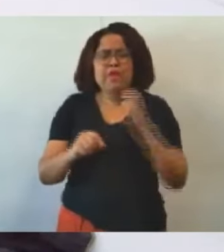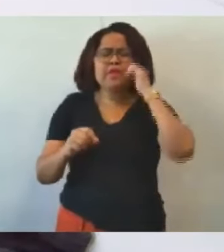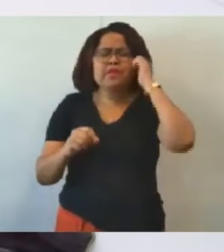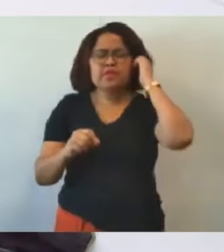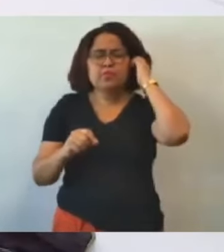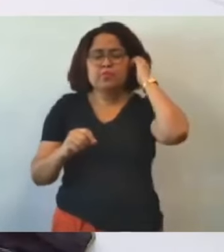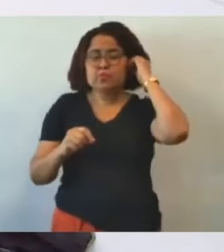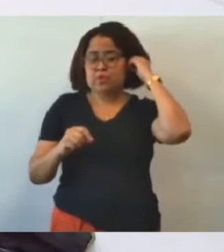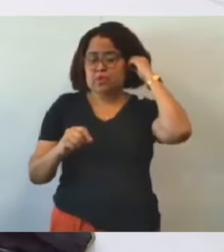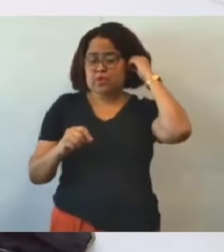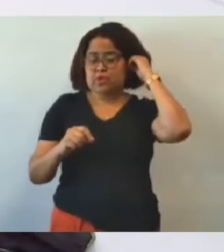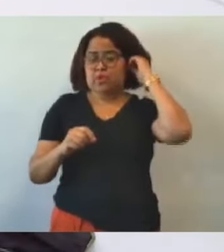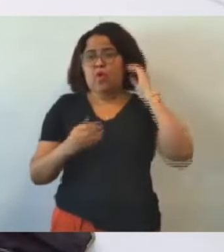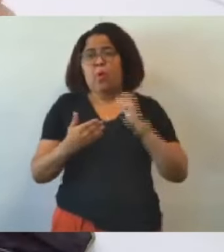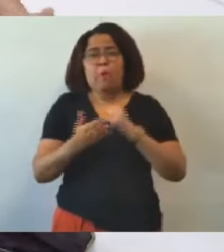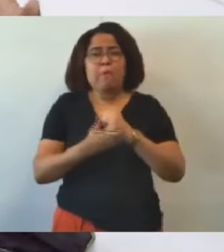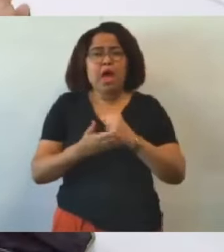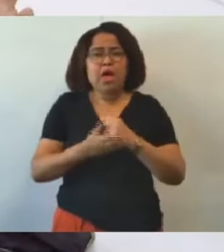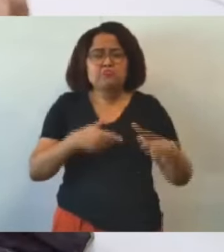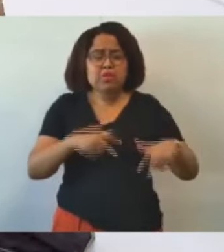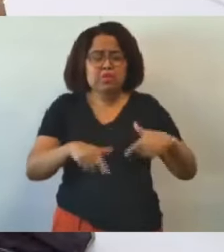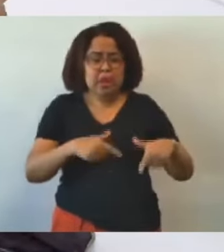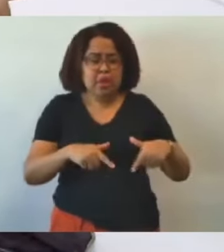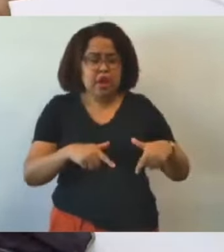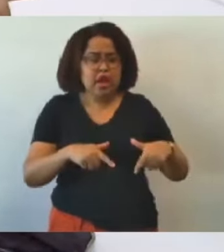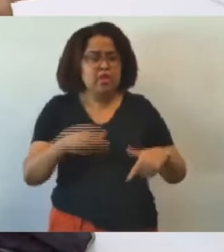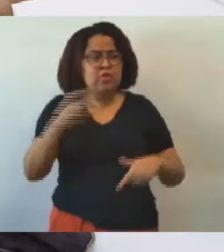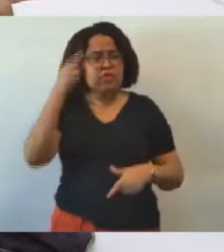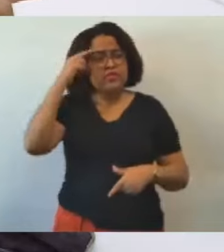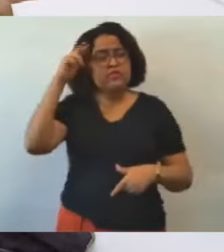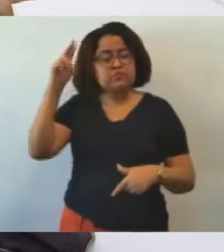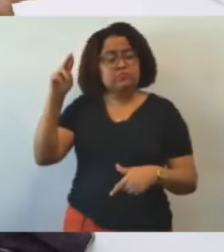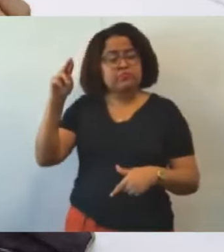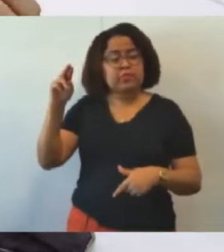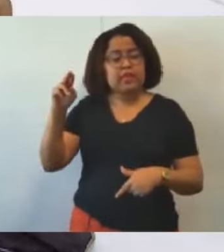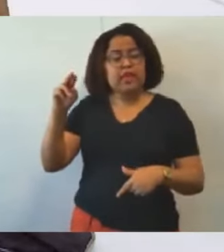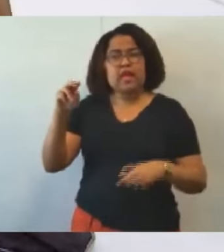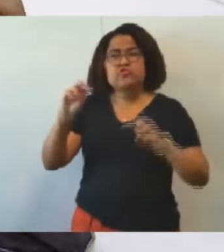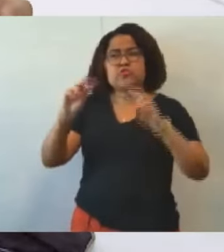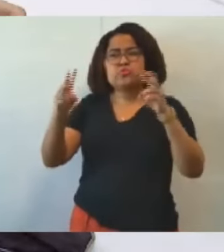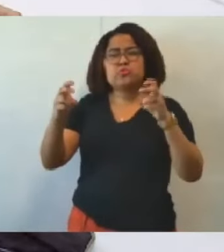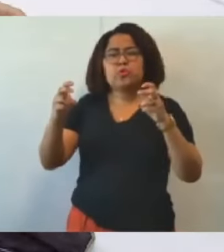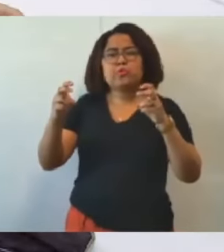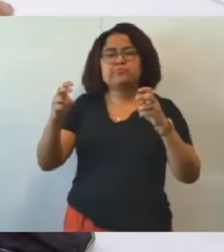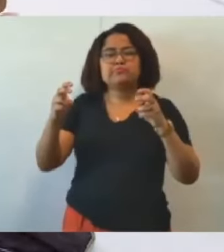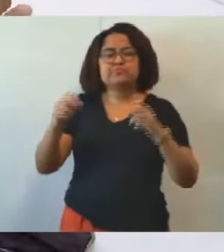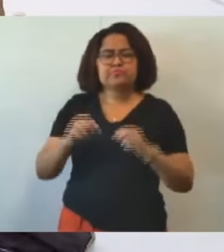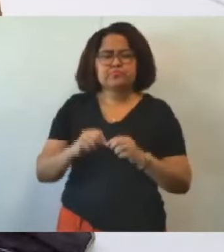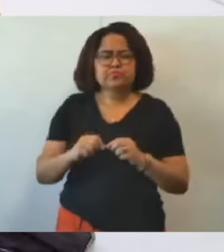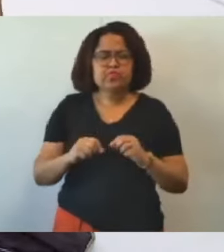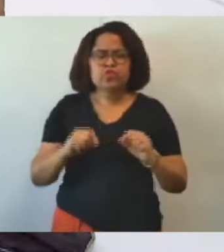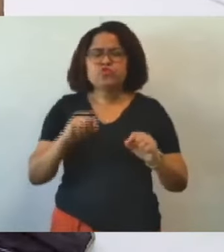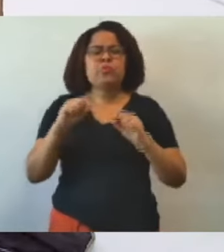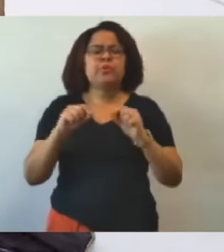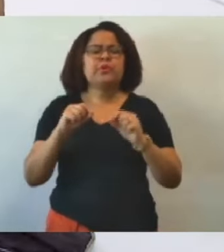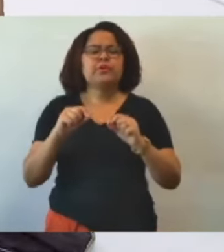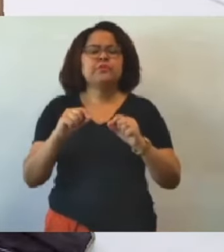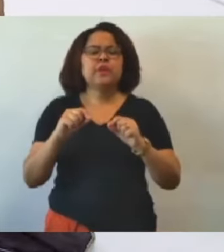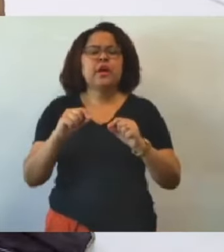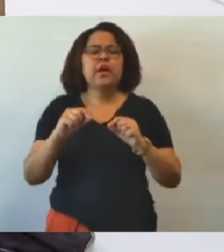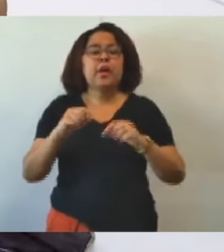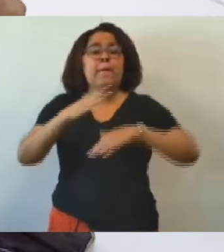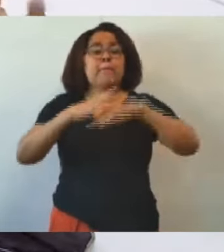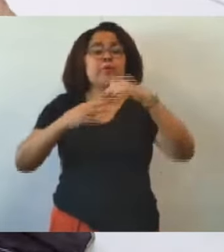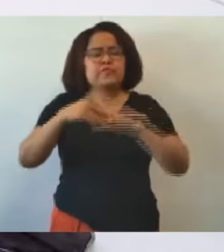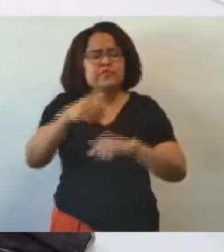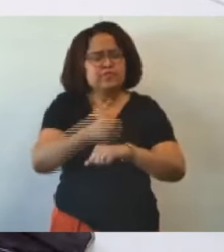eu vi aqui que a vossa excelência falou por exemplo a questão da interse... os profissionais especializados